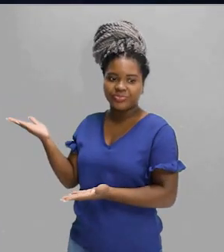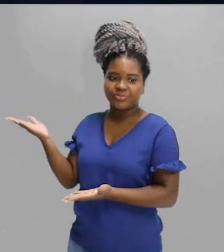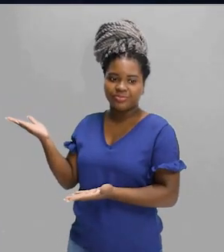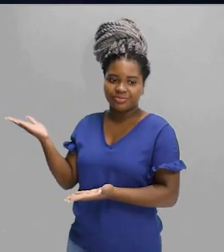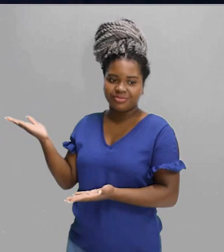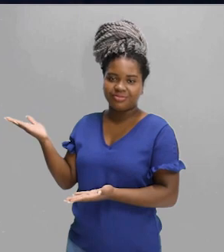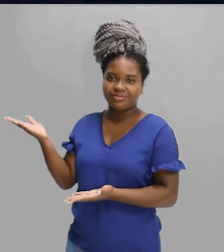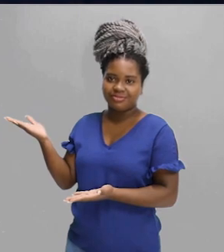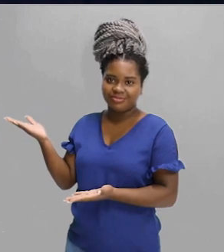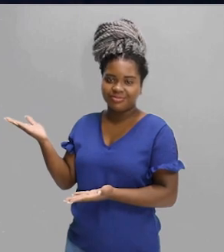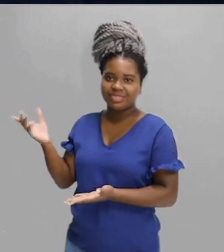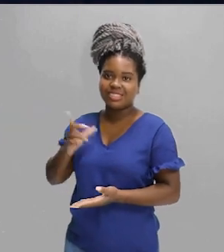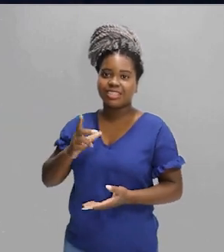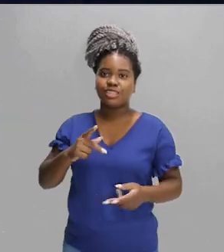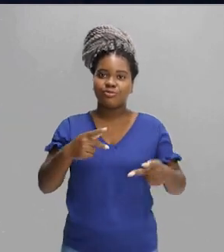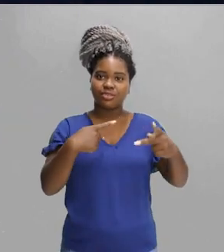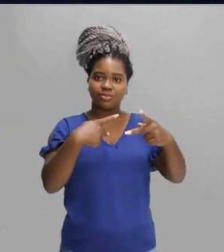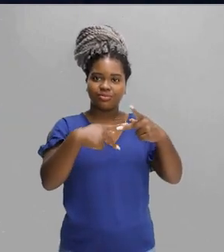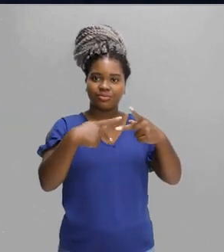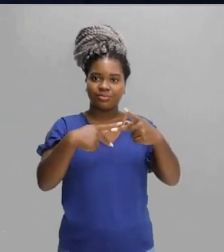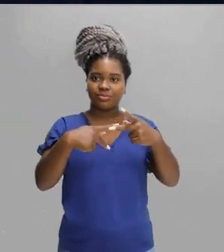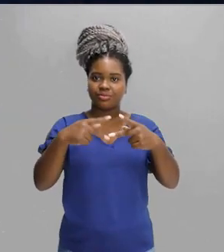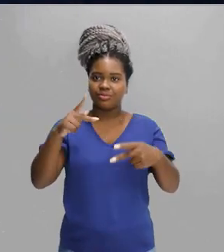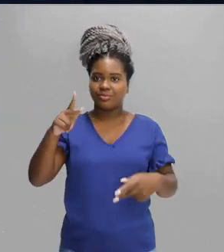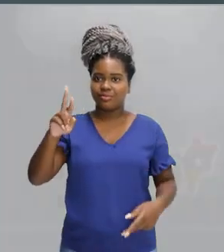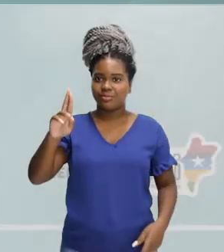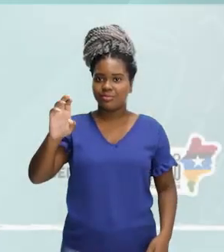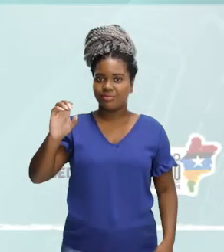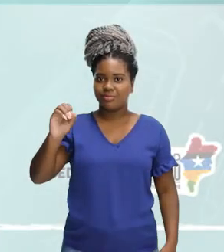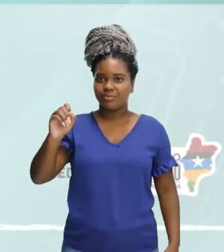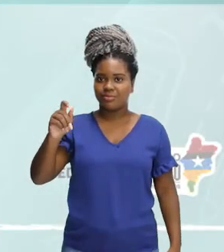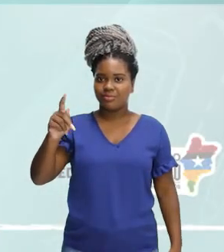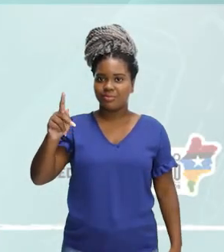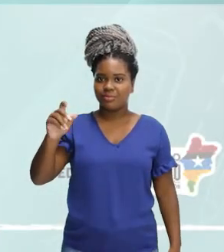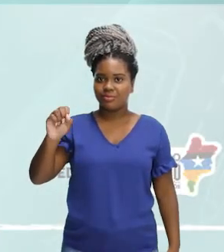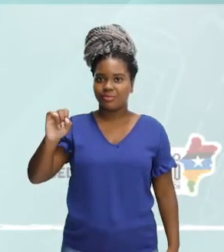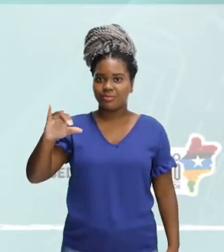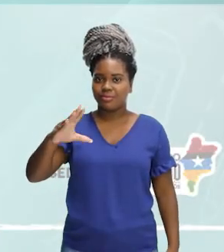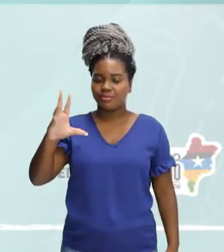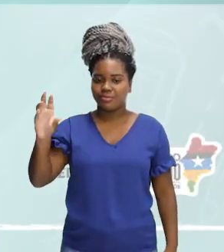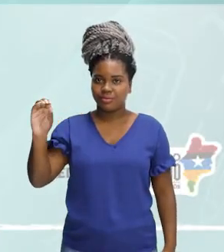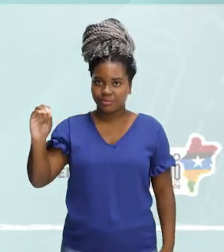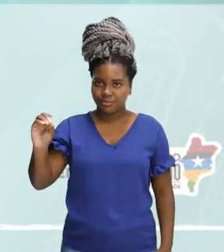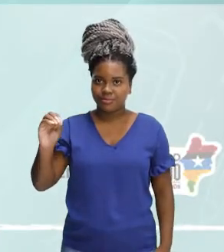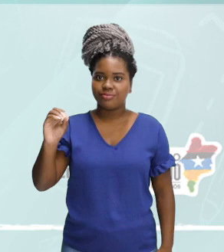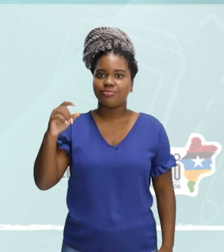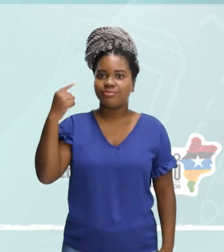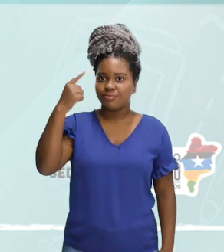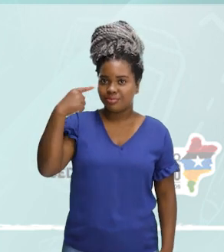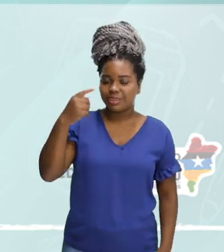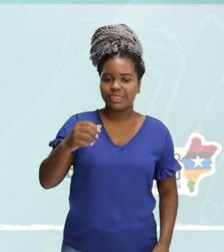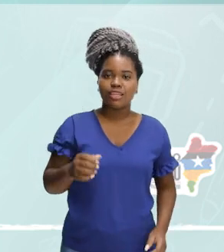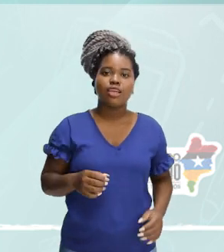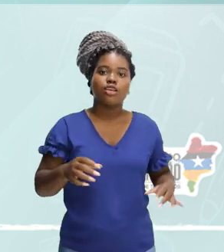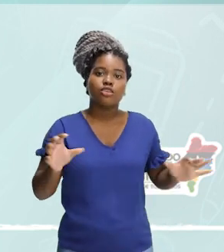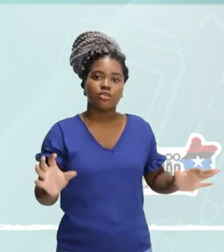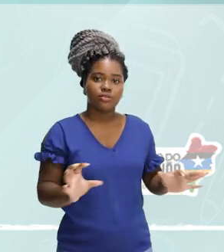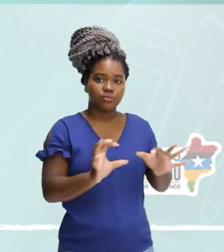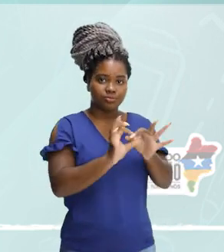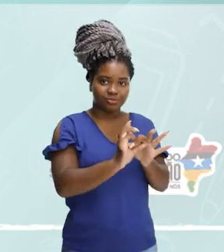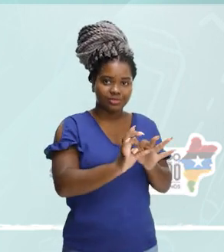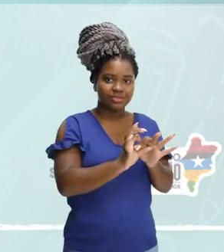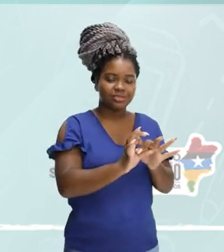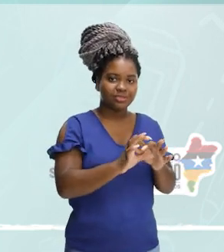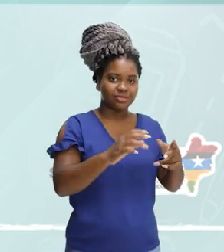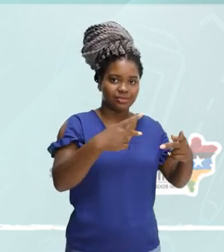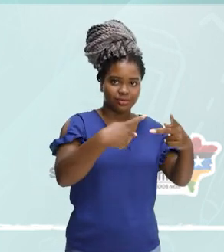pouco mais sobre as preposições, artigos em espanhol. Então, combinação nada mais é do que eu juntar preposição com